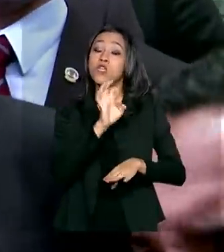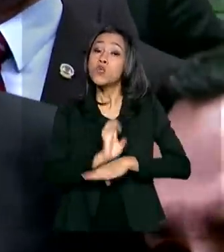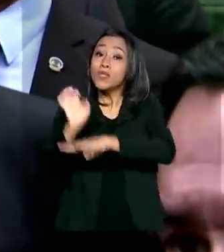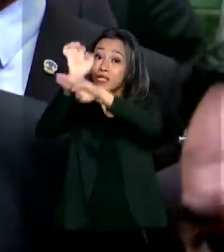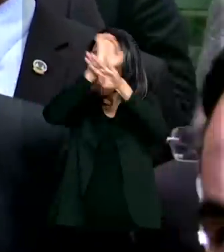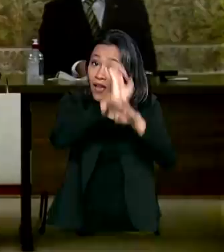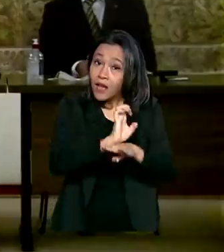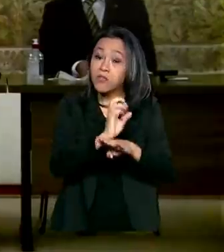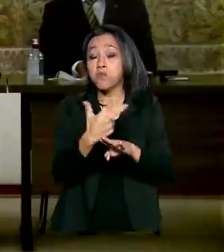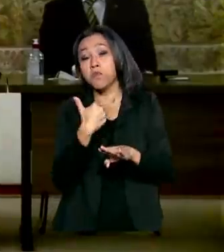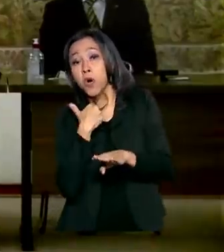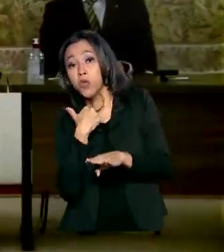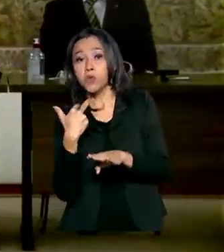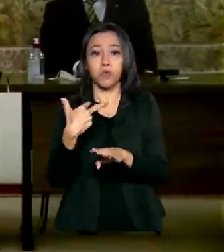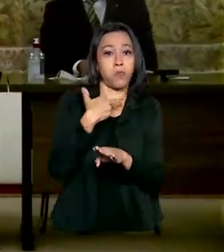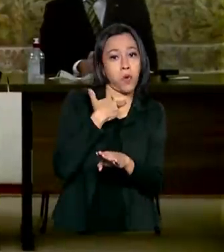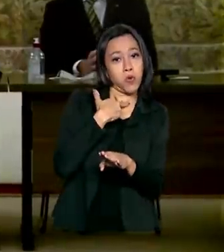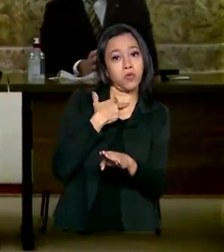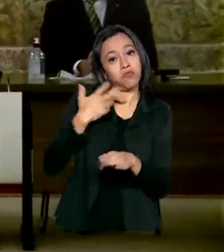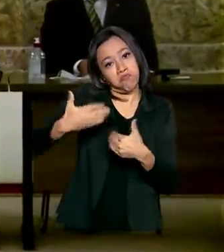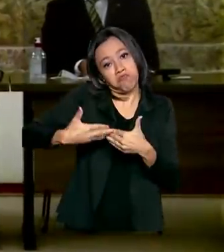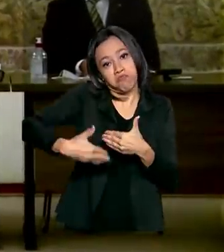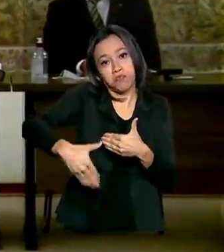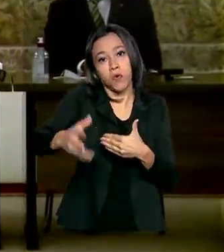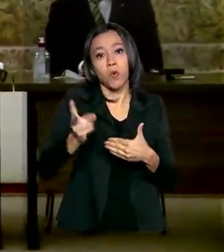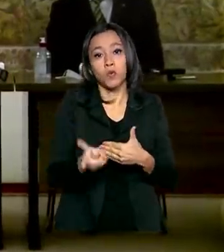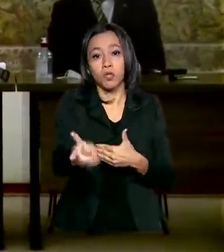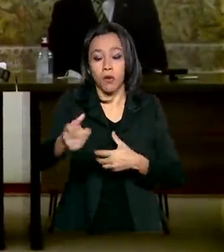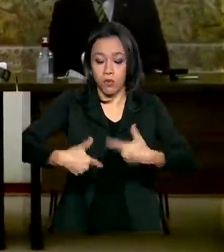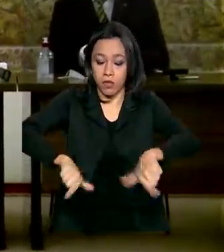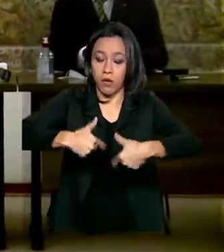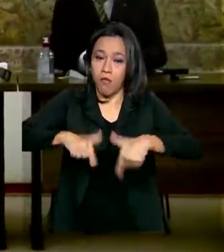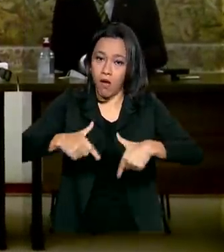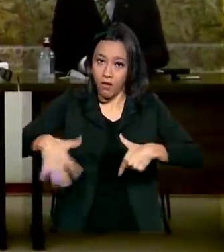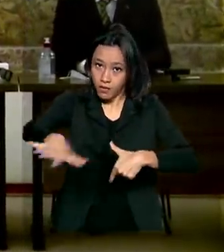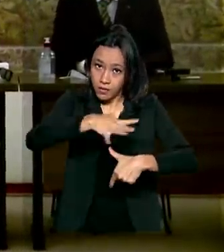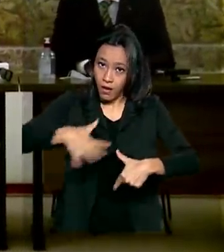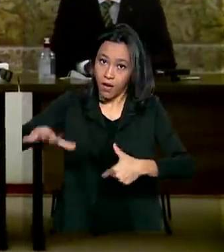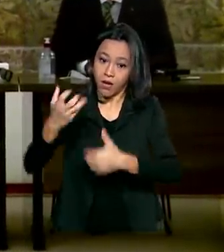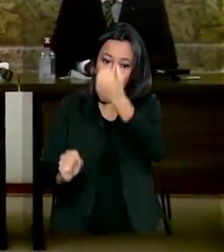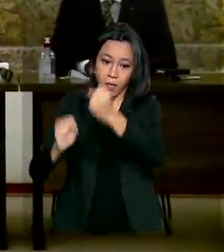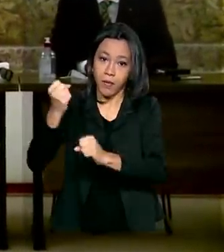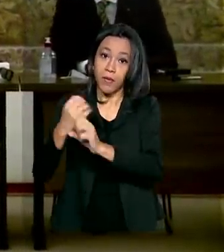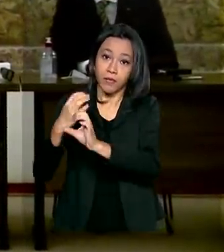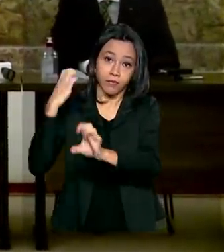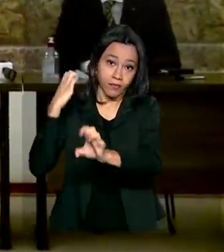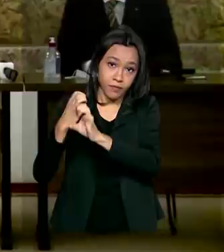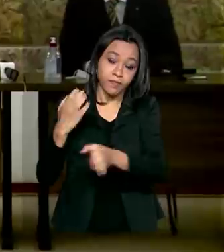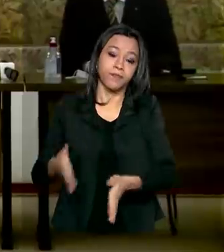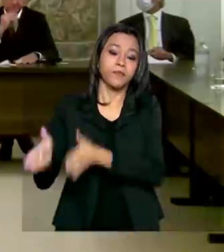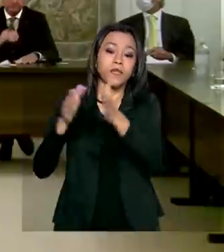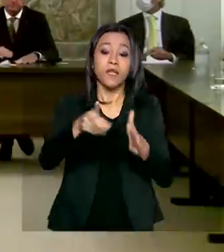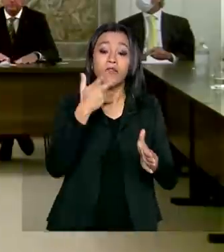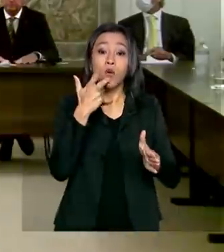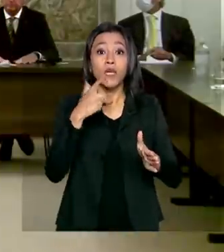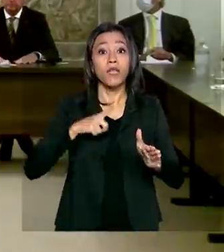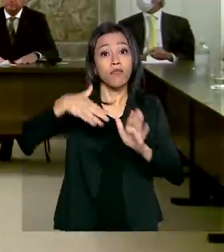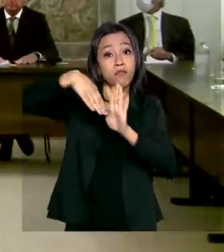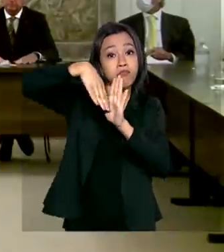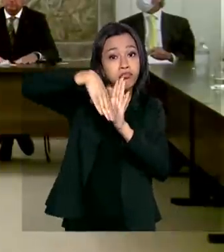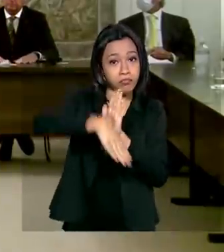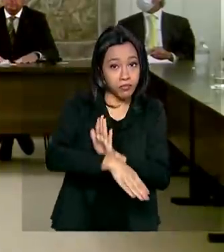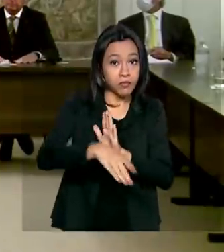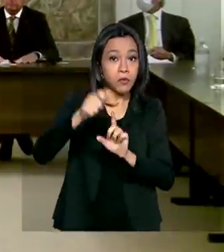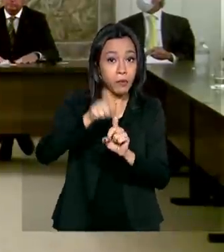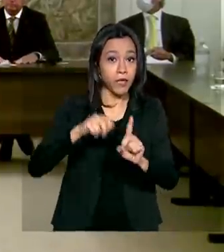funcionar essas categorias. Os industriais esclareceram que a produção de diferentes segmentos tiveram quedas bruscas em abril. E o que está